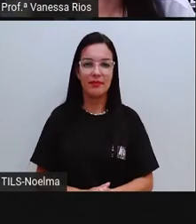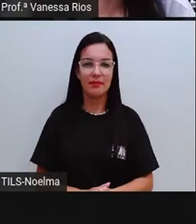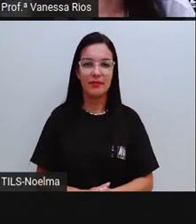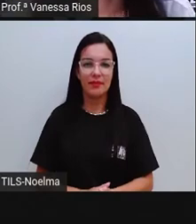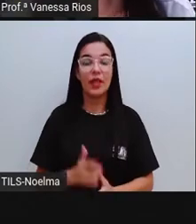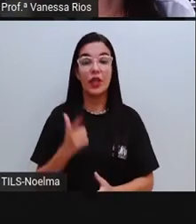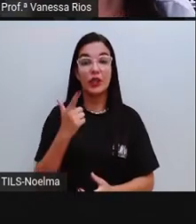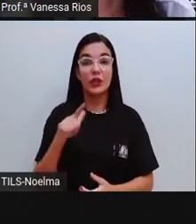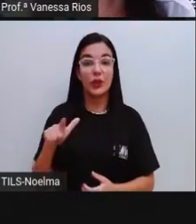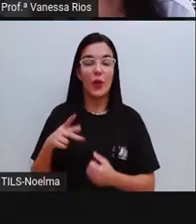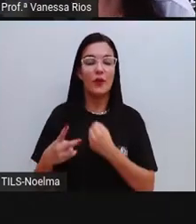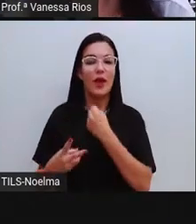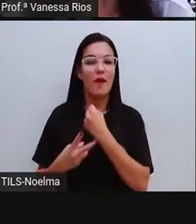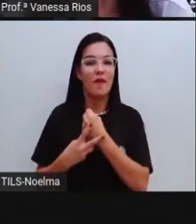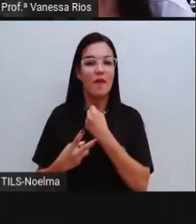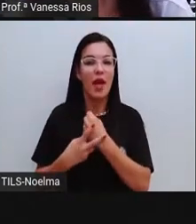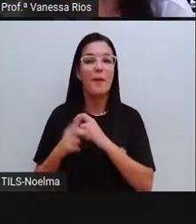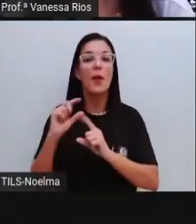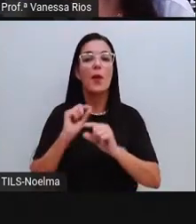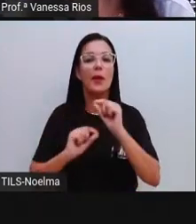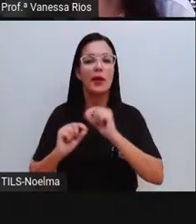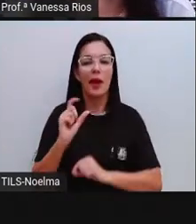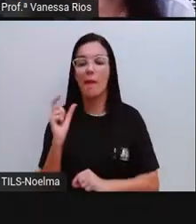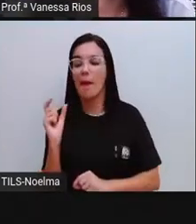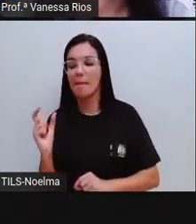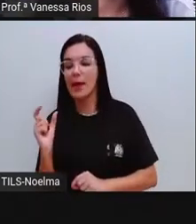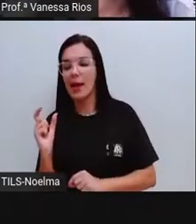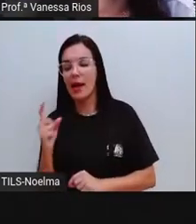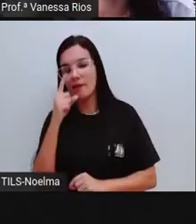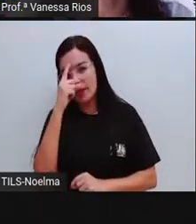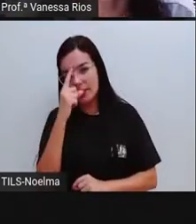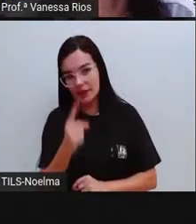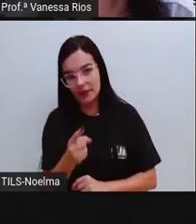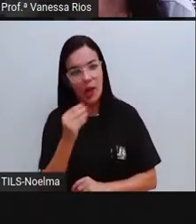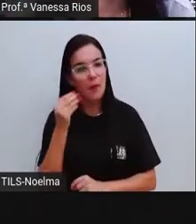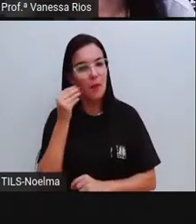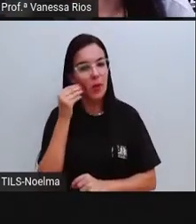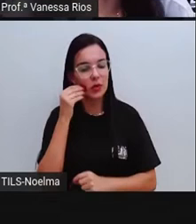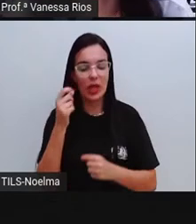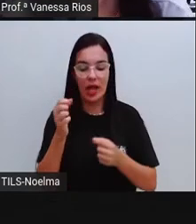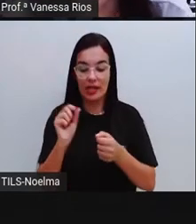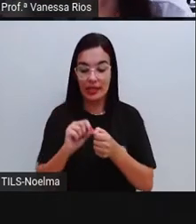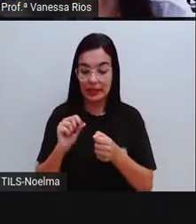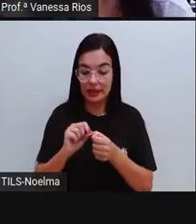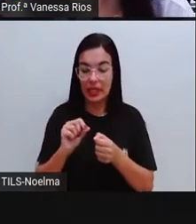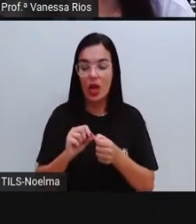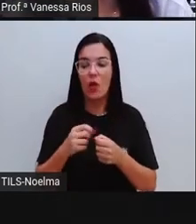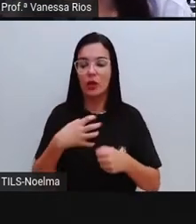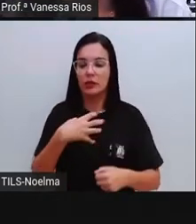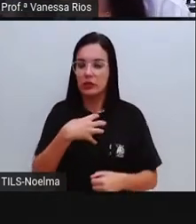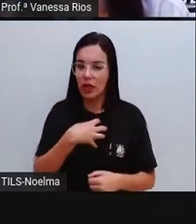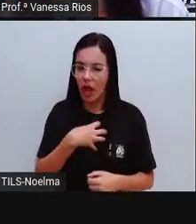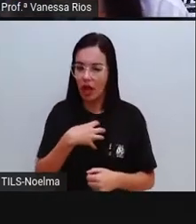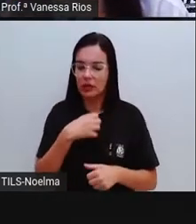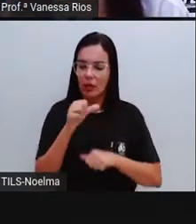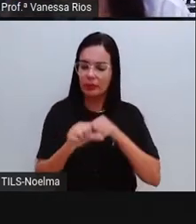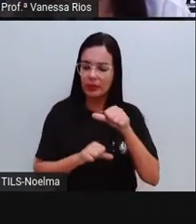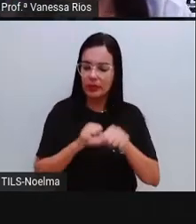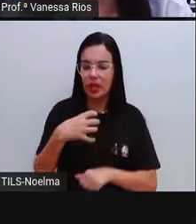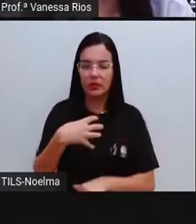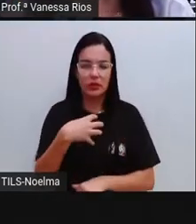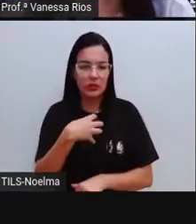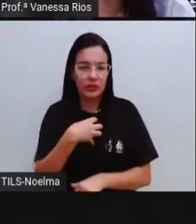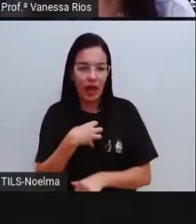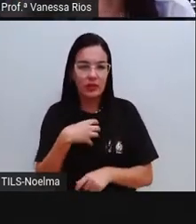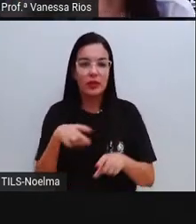aí a gente aprendeu que verbo é uma palavra que indica ação, estado, mudança de estado